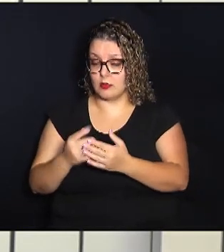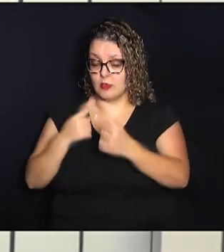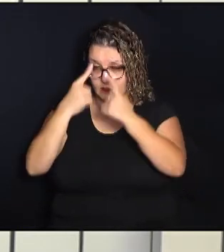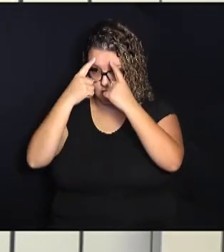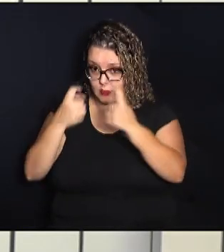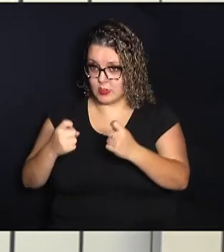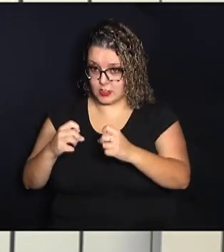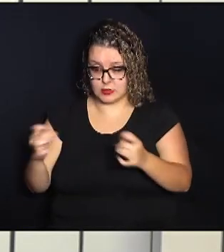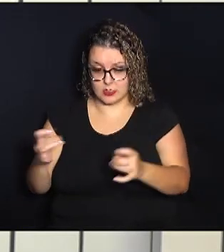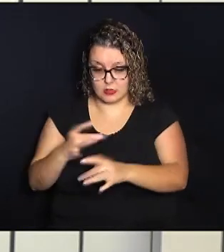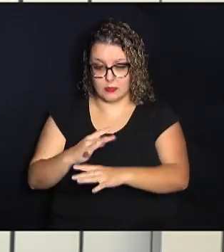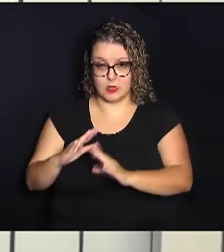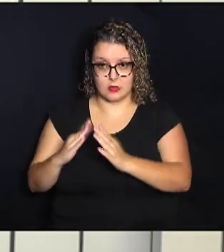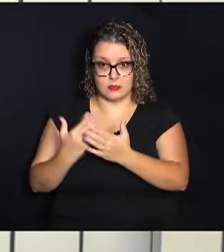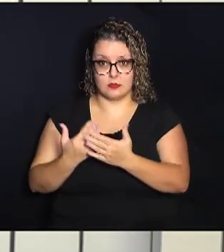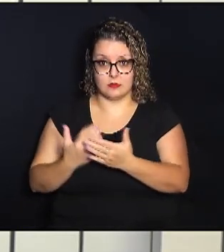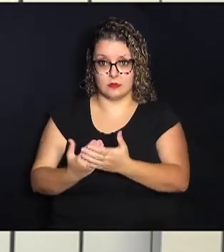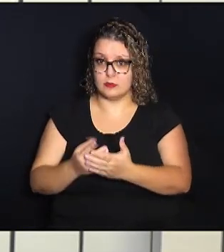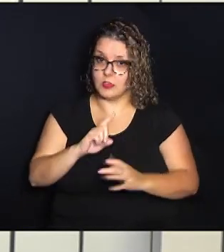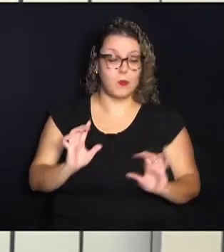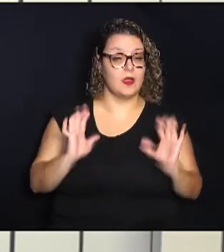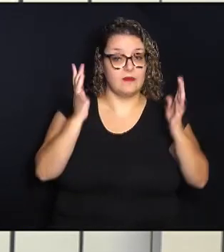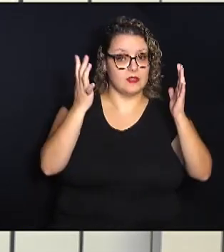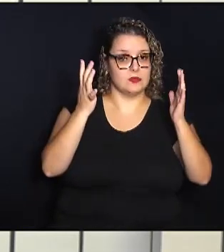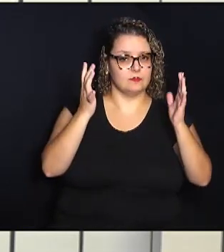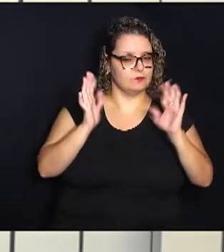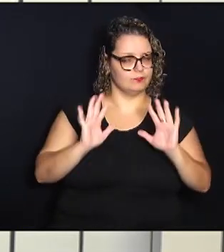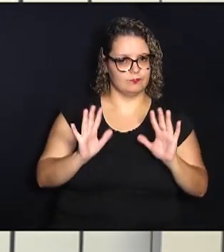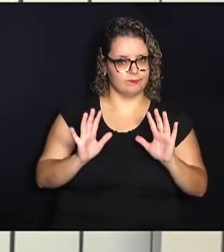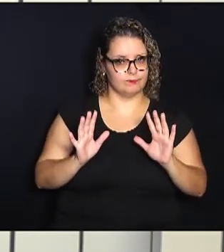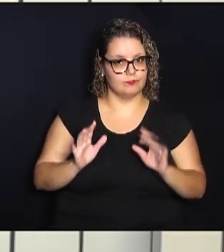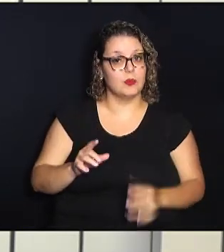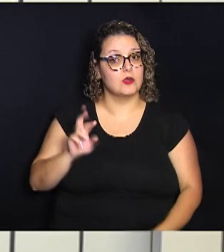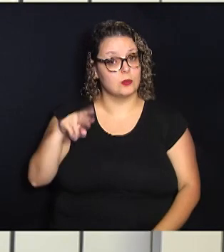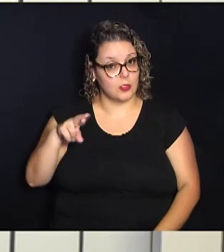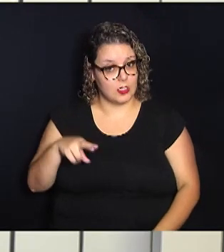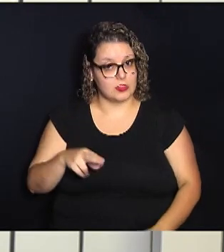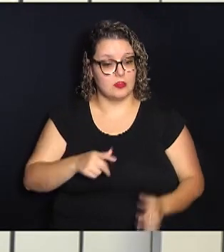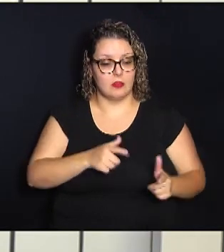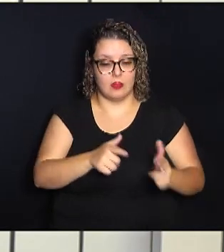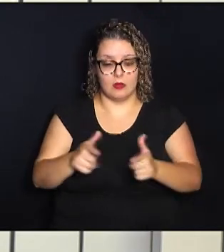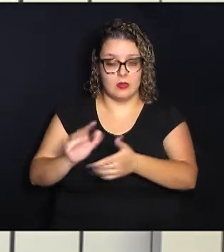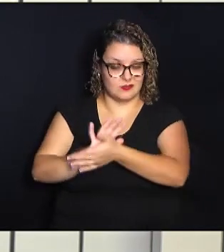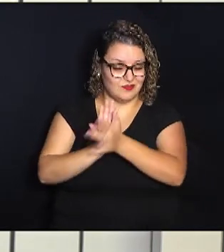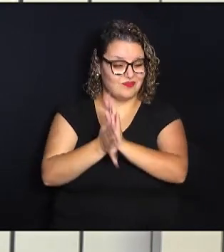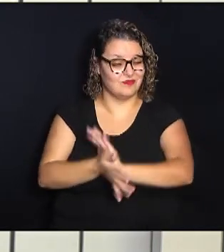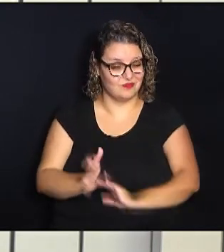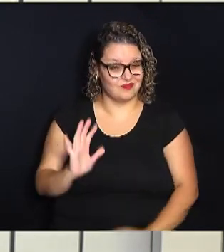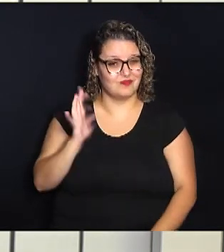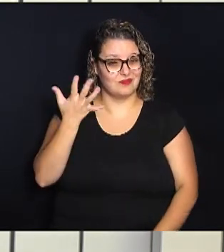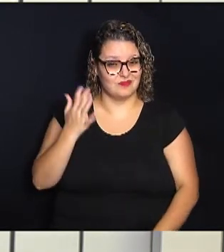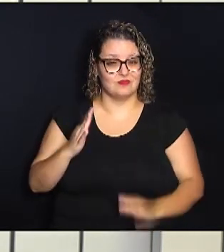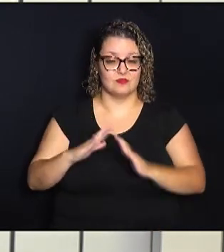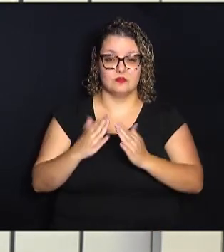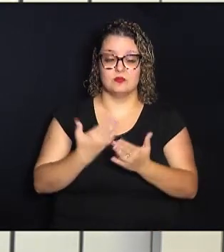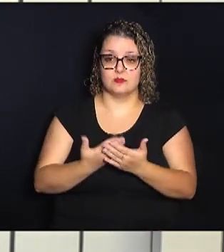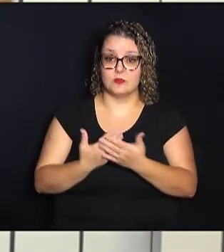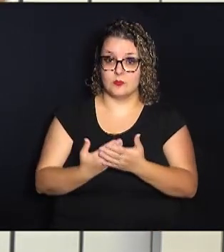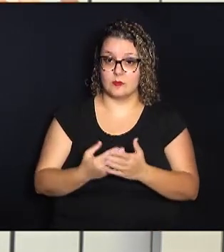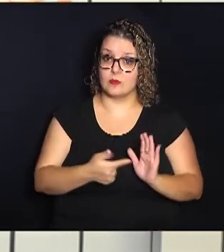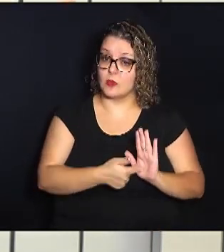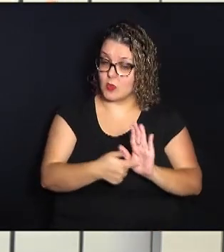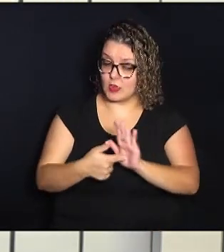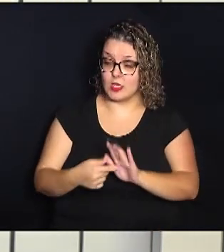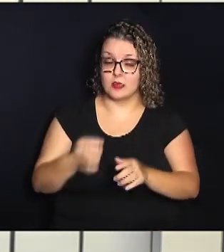por causa das tragédias que assombram a data. Por isso, nós estamos trazendo aqui uma reportagem sobre o